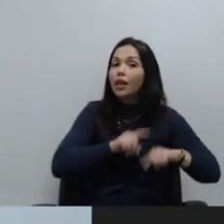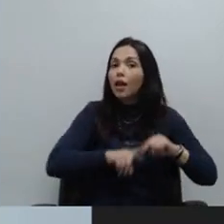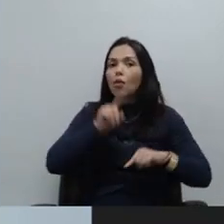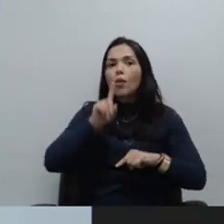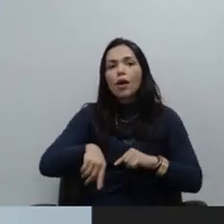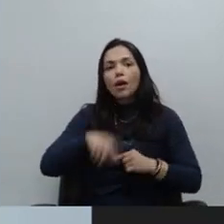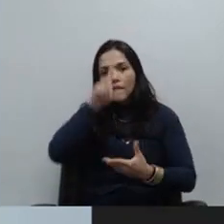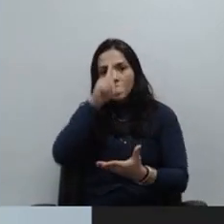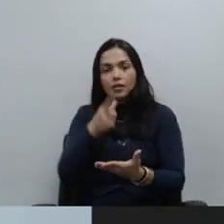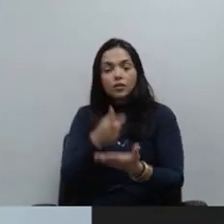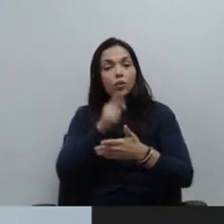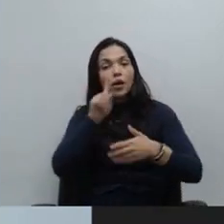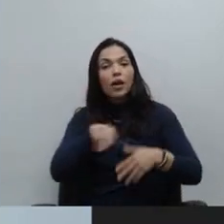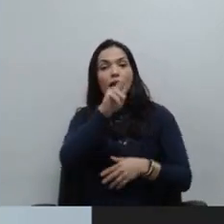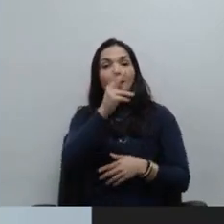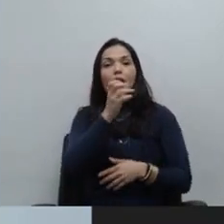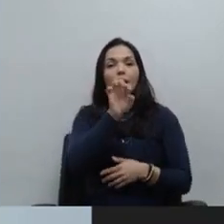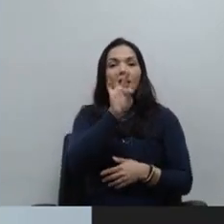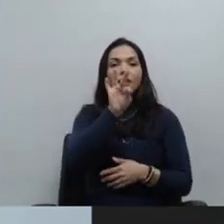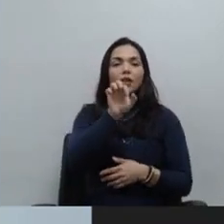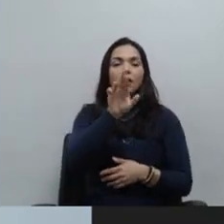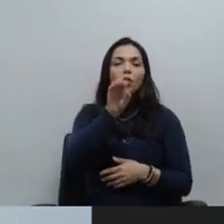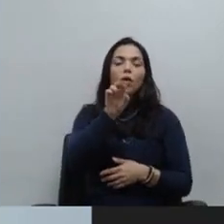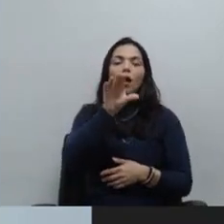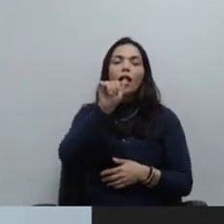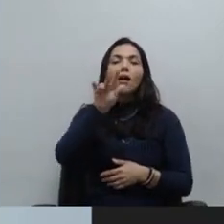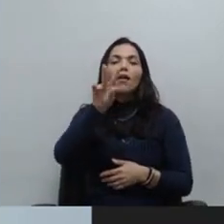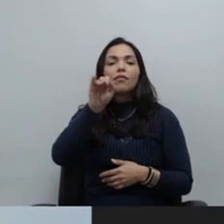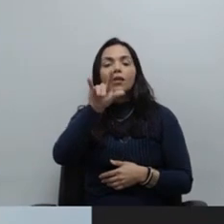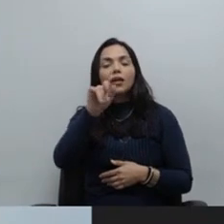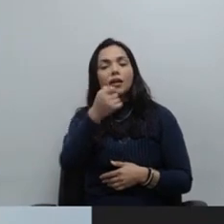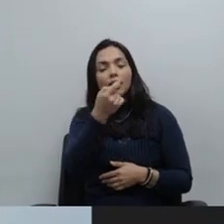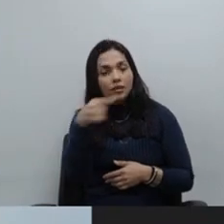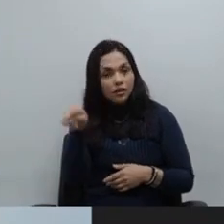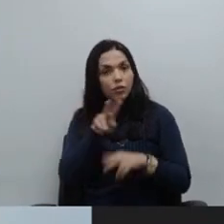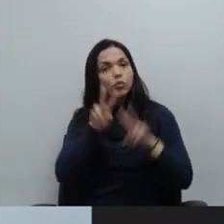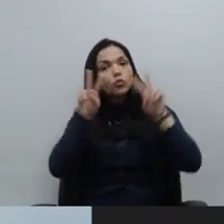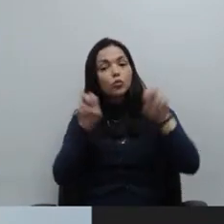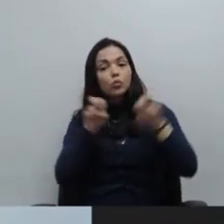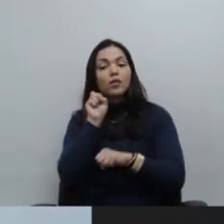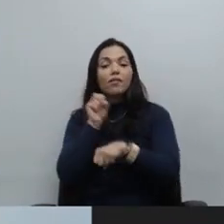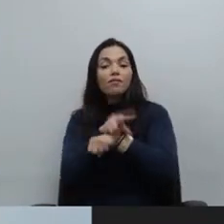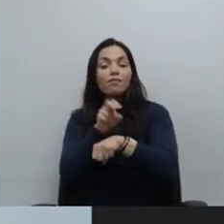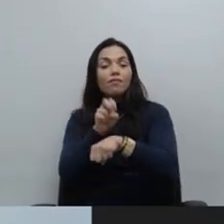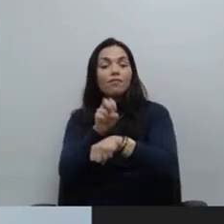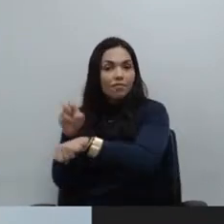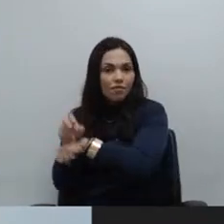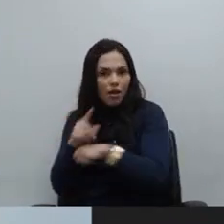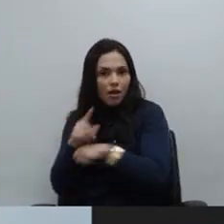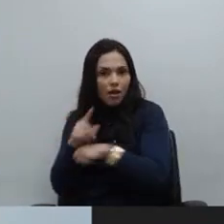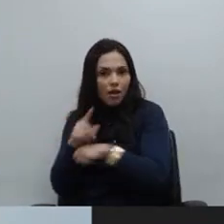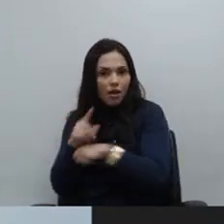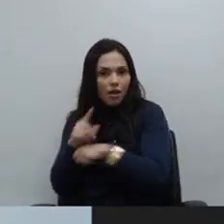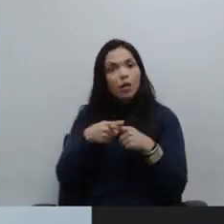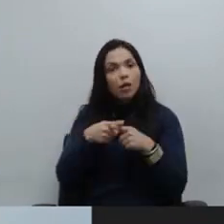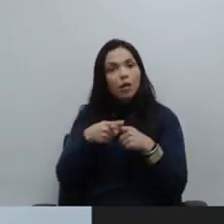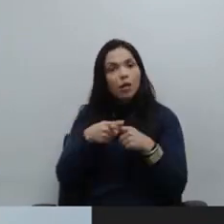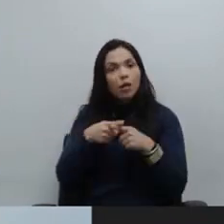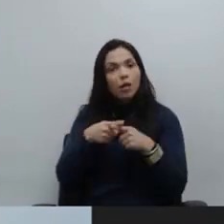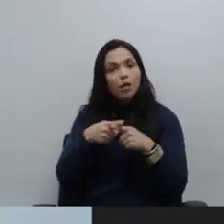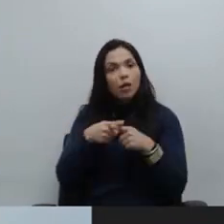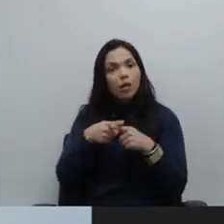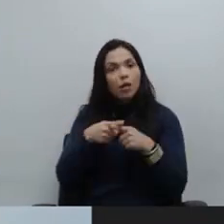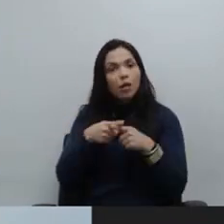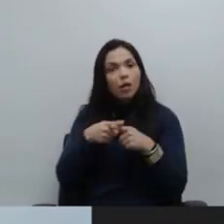Comissão de Heteravaliação. Nesse caso, em específico, da reserva de vagas, até há, porque, no final das contas, a sentença reconheceu, sim, que o colega preenche os